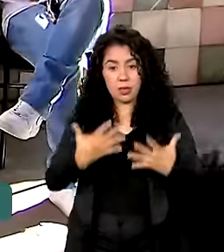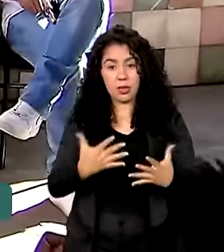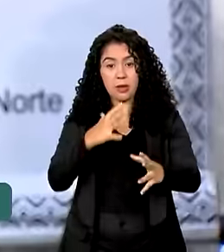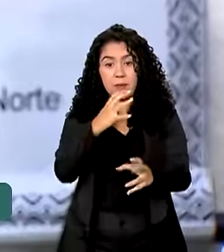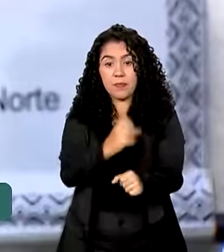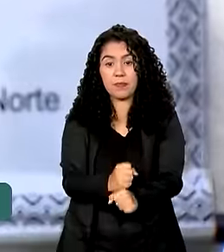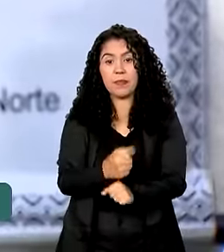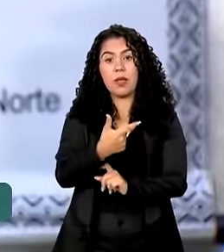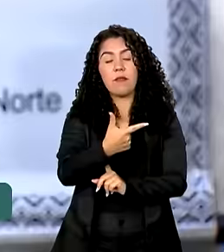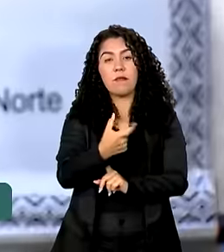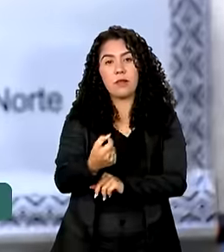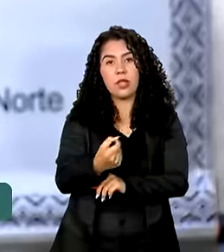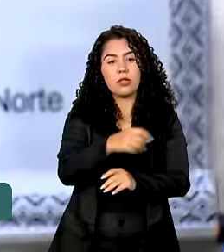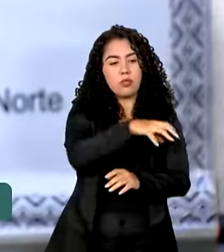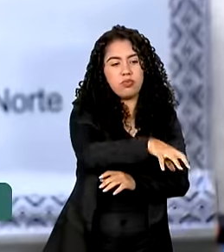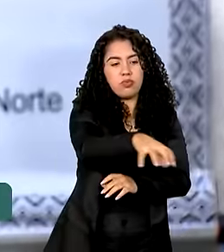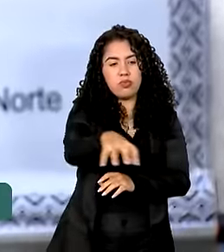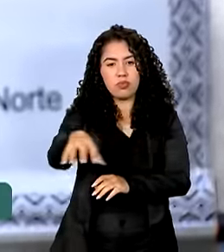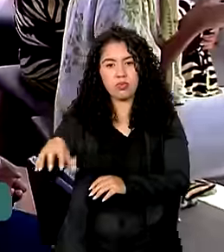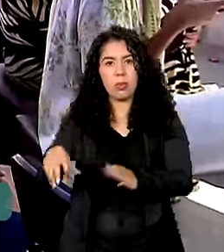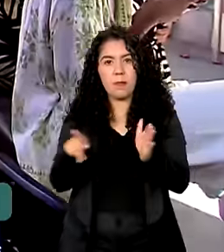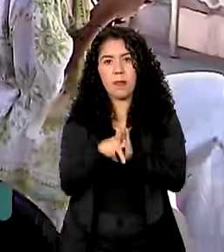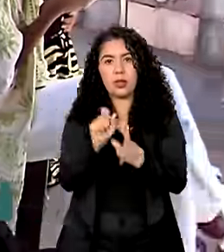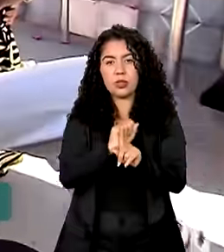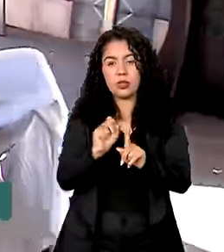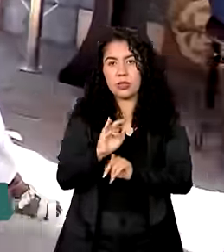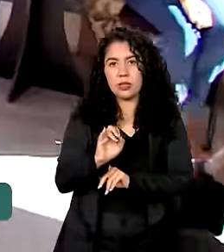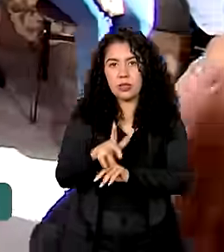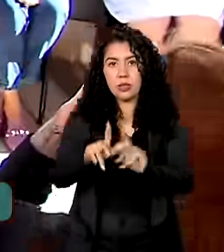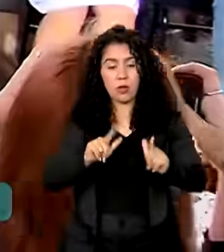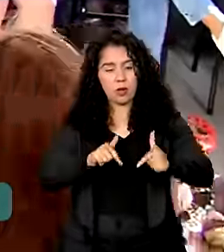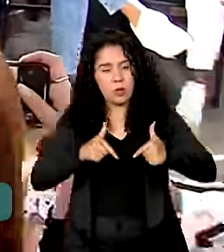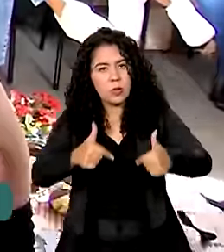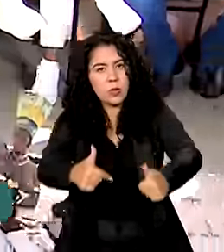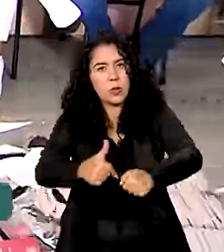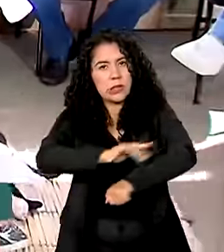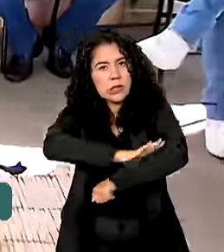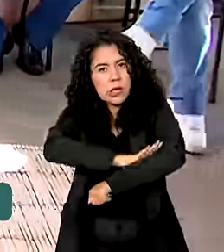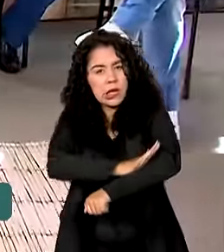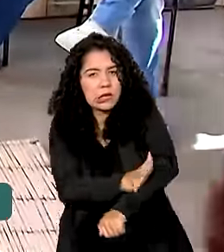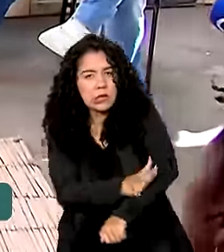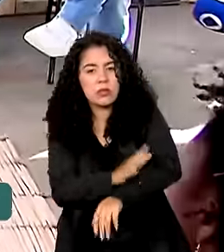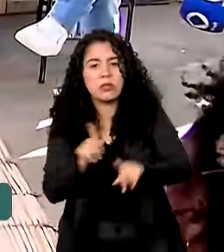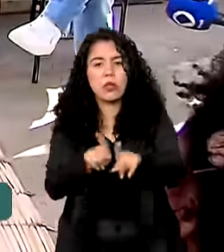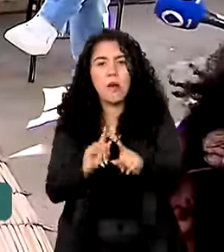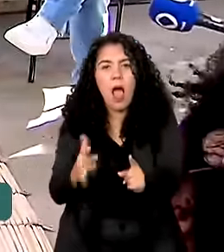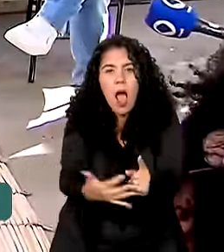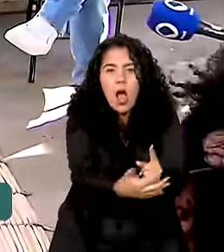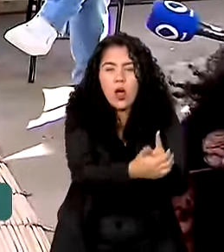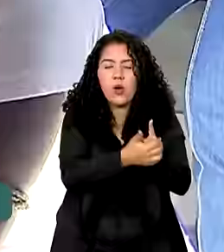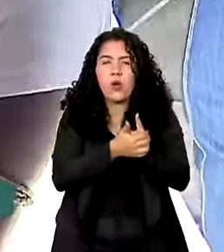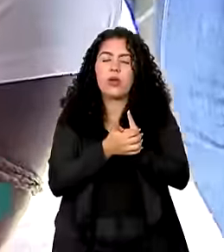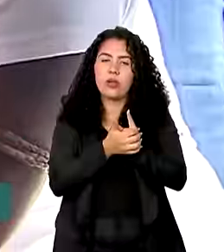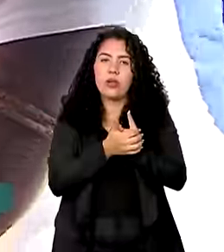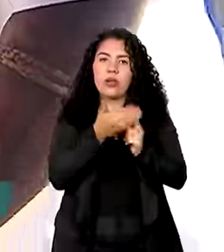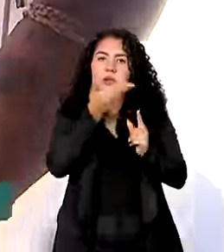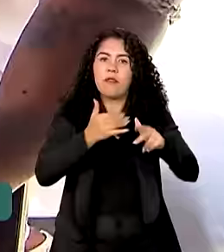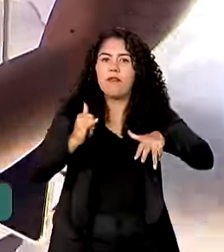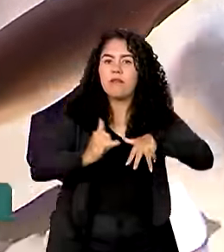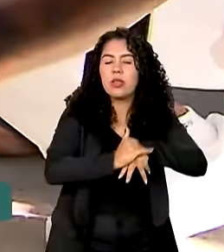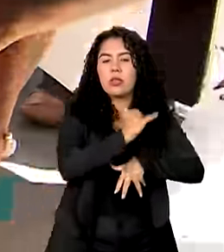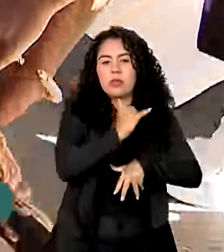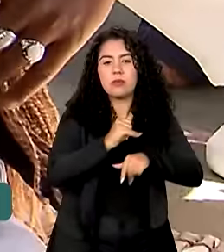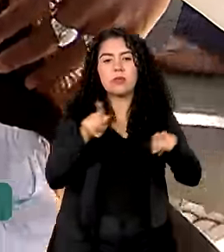organizações da sociedade civil que atuem no combate ao racismo, no acolhimento de vítimas de crimes raciais e na